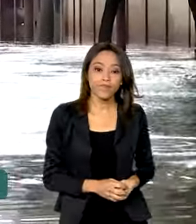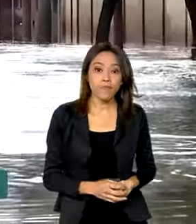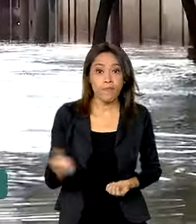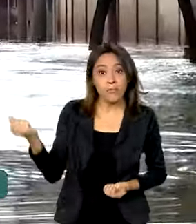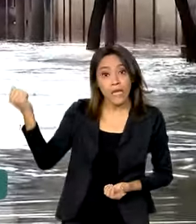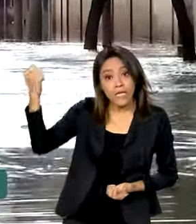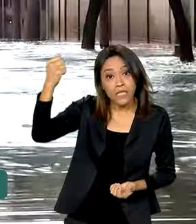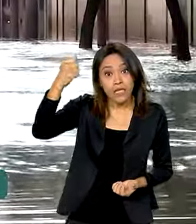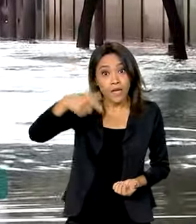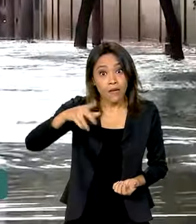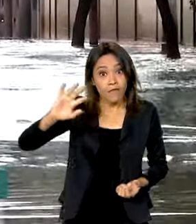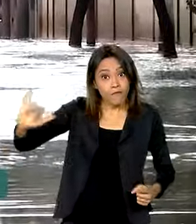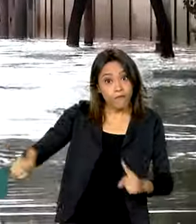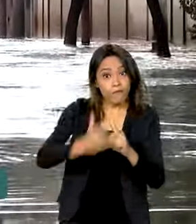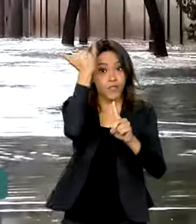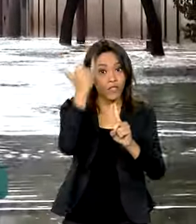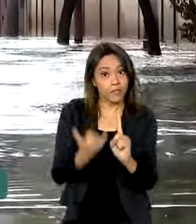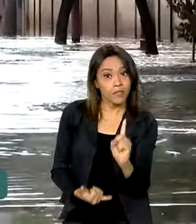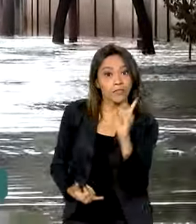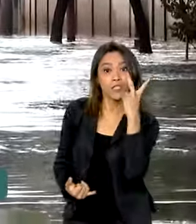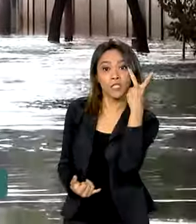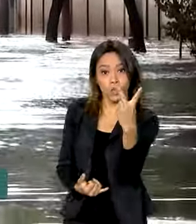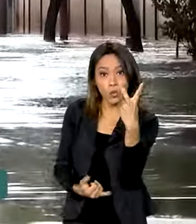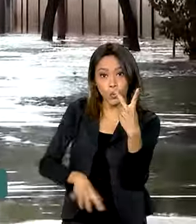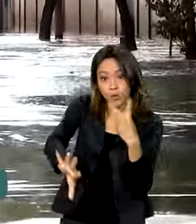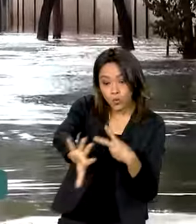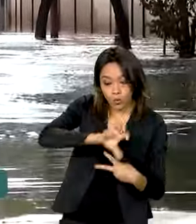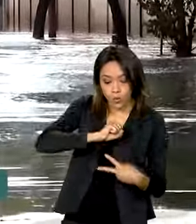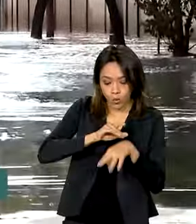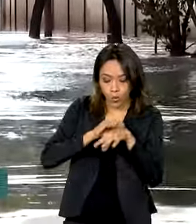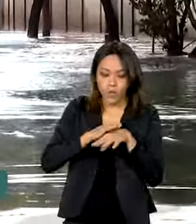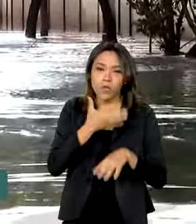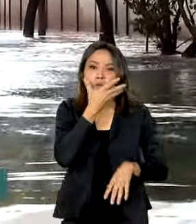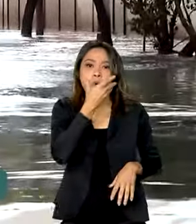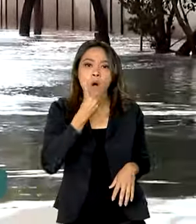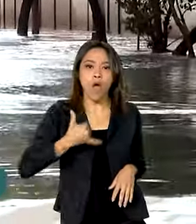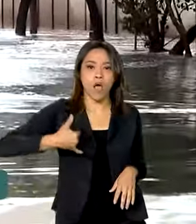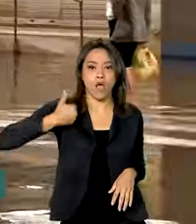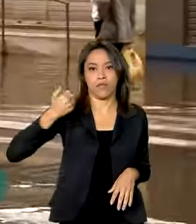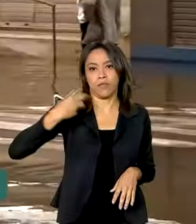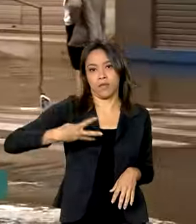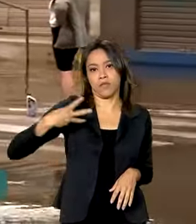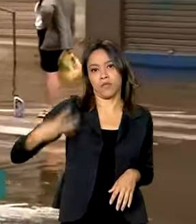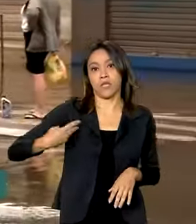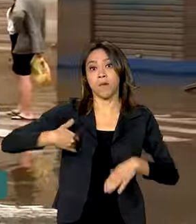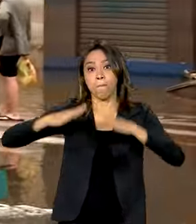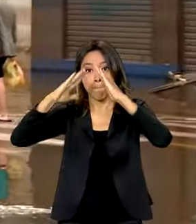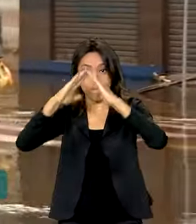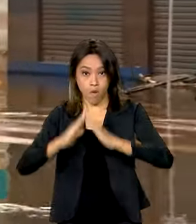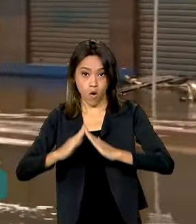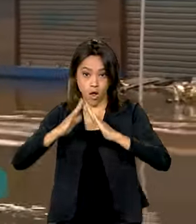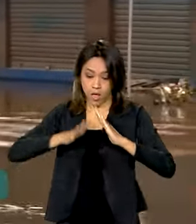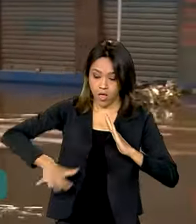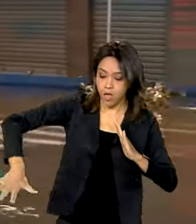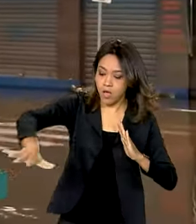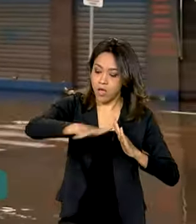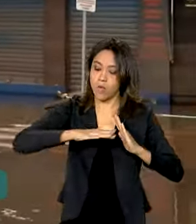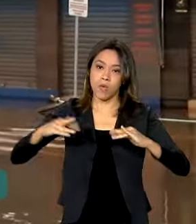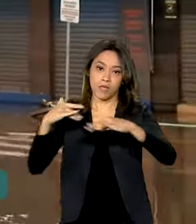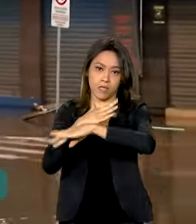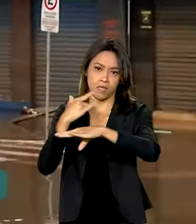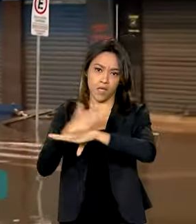segunda vítima da leptospirose foi um homem de 33 anos, morador de Venâncio Aires,